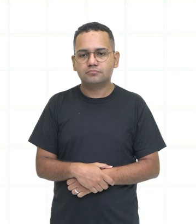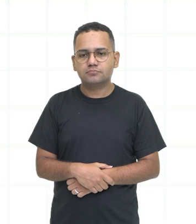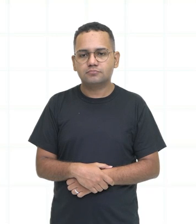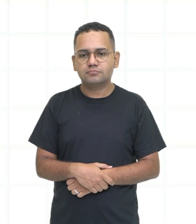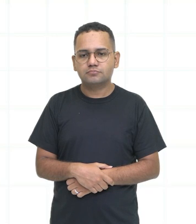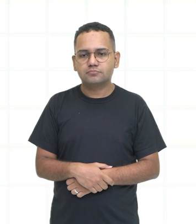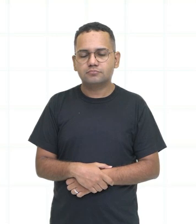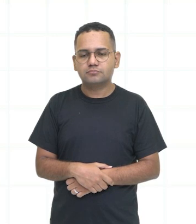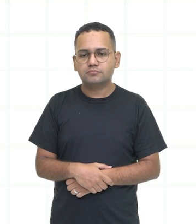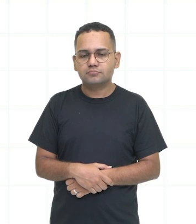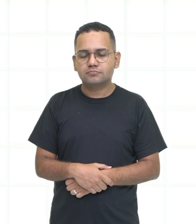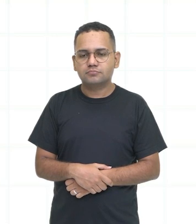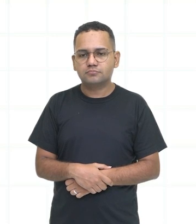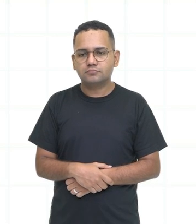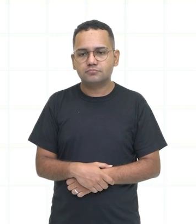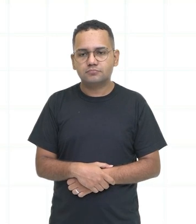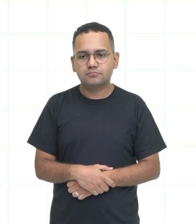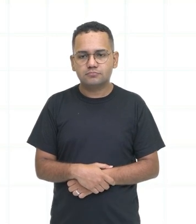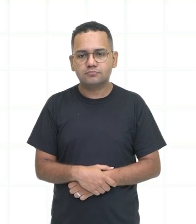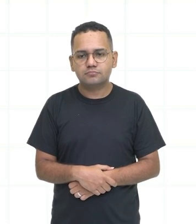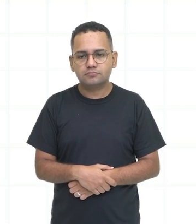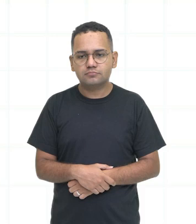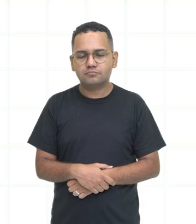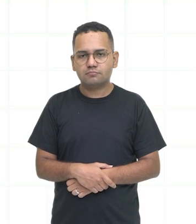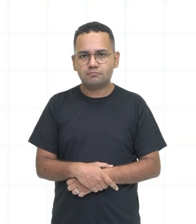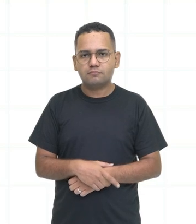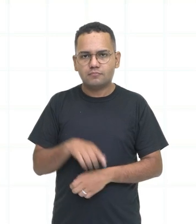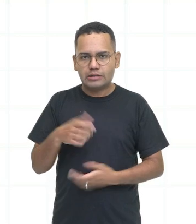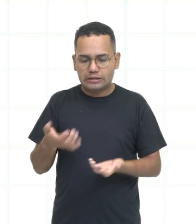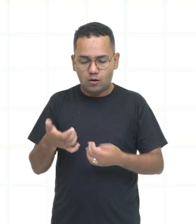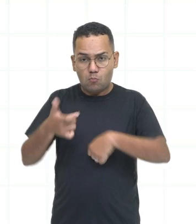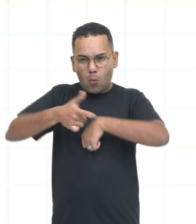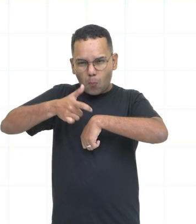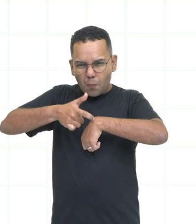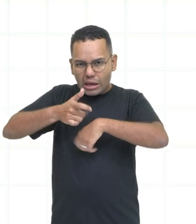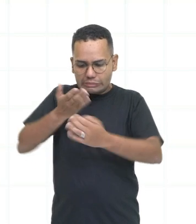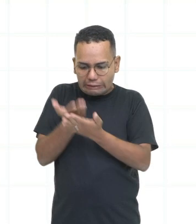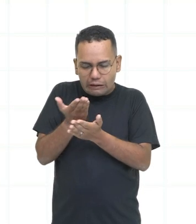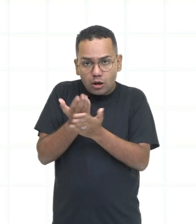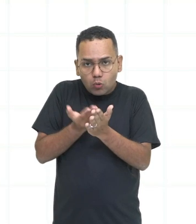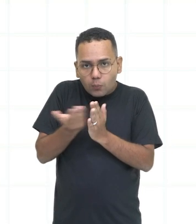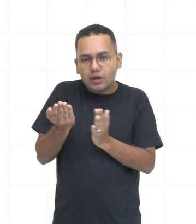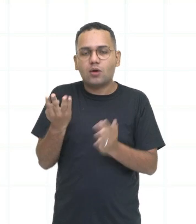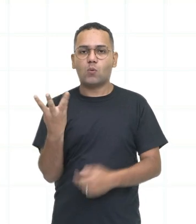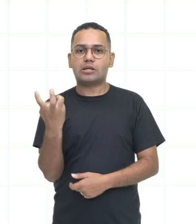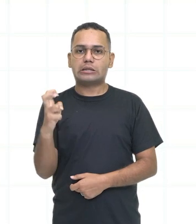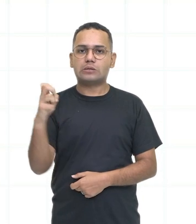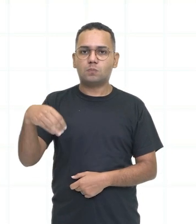minutes. Minha aula começa em 45 minutos. 45 minutes.